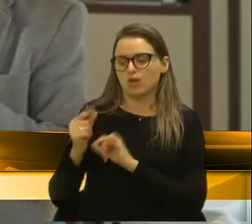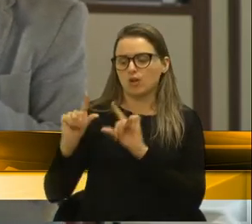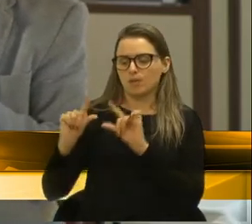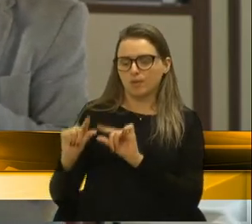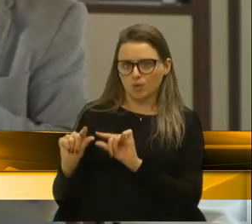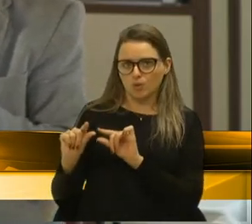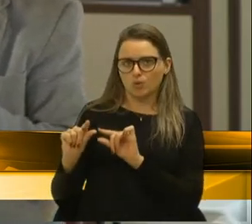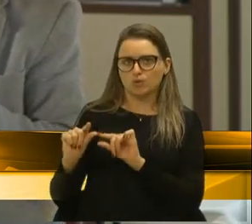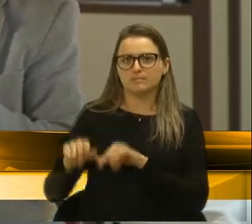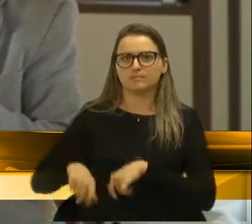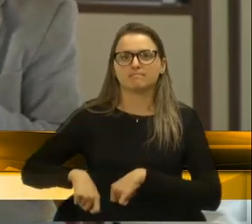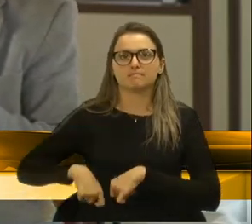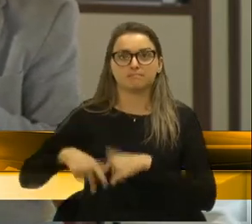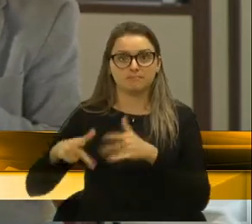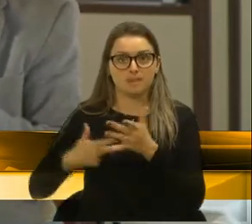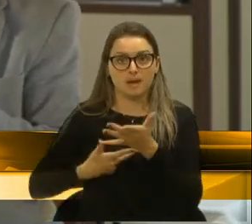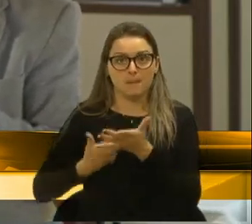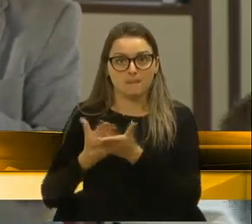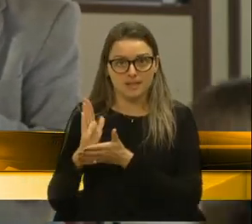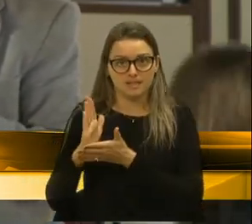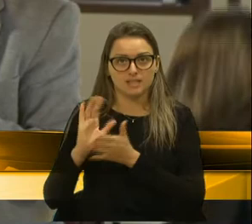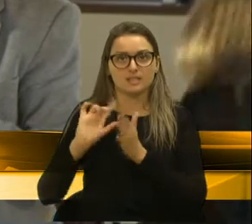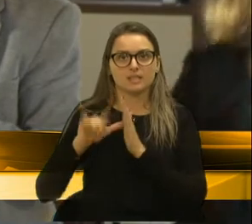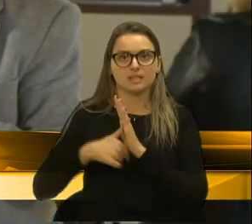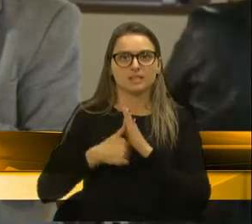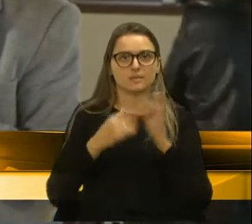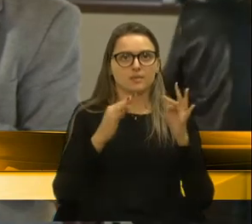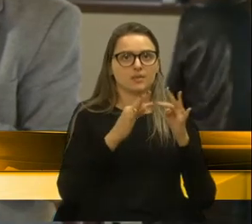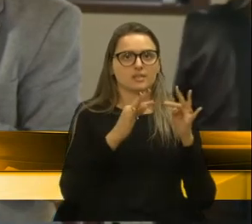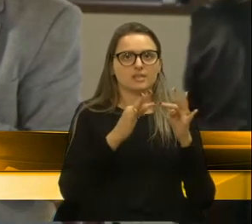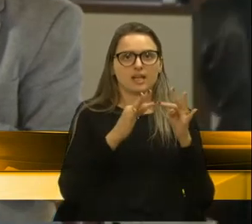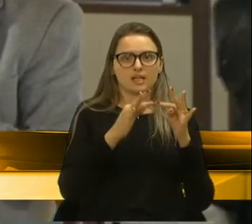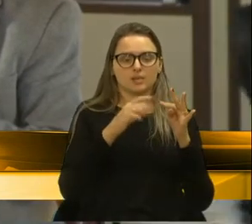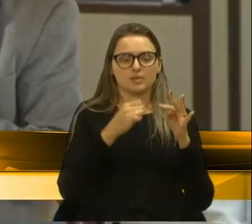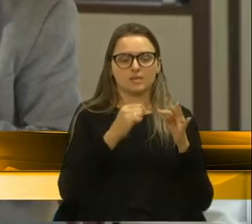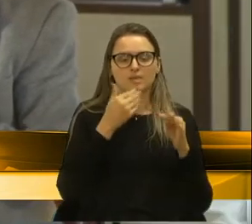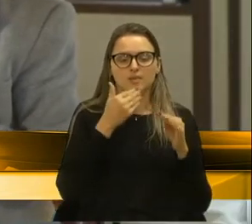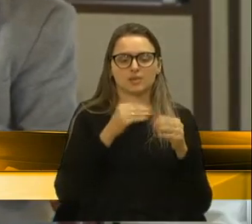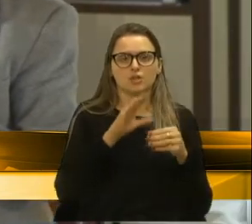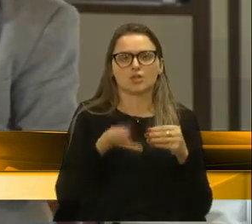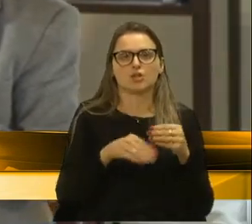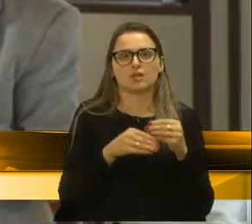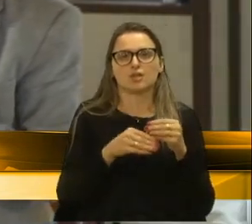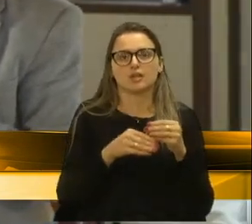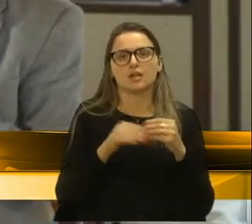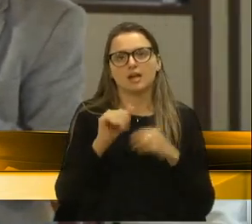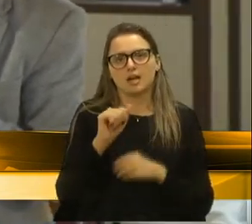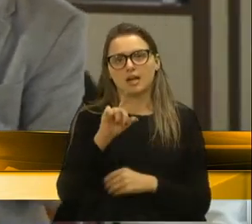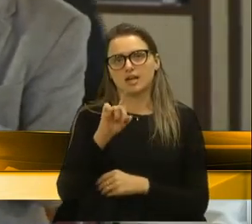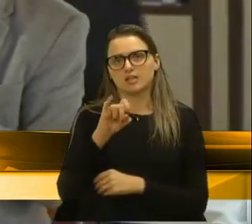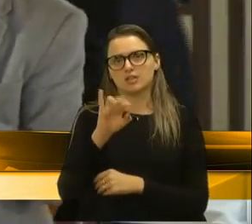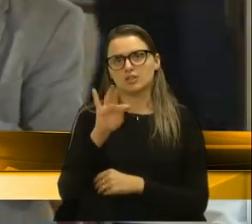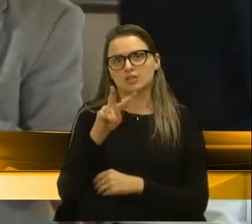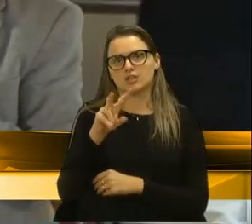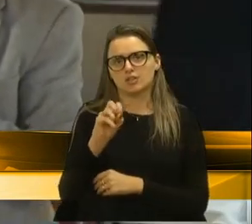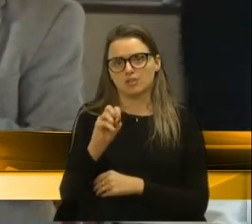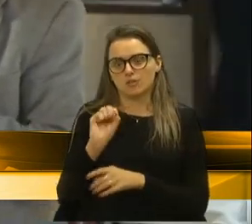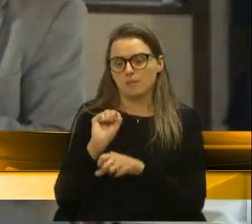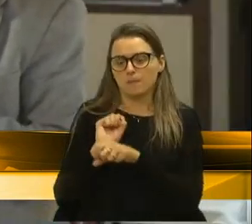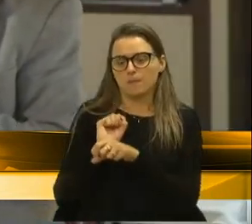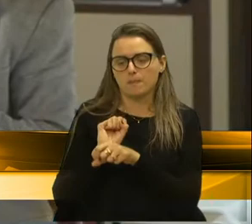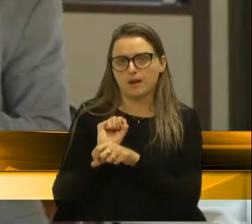e depois começam a torturar os técnicos pedindo aditivo. Isso é uma prática. Param a obra,